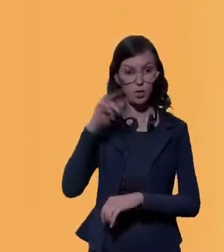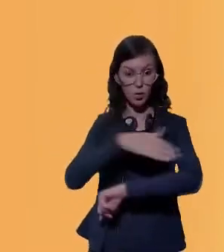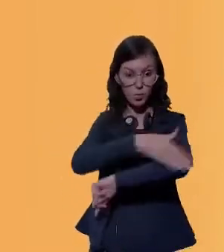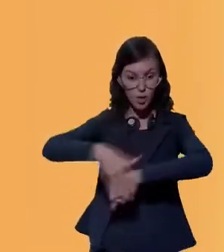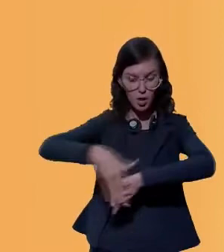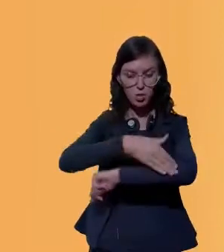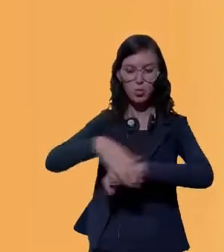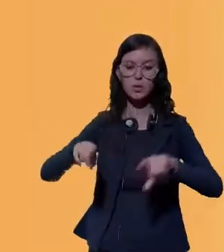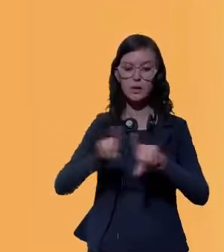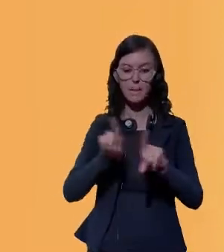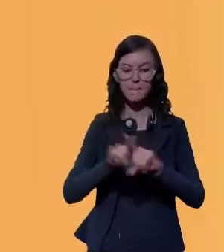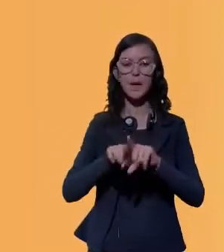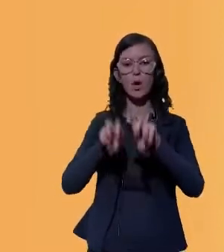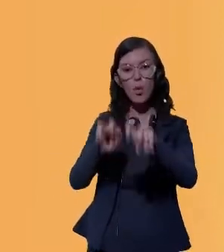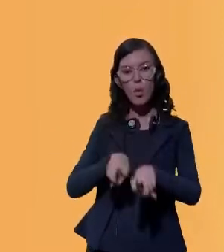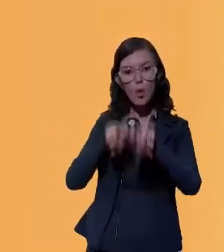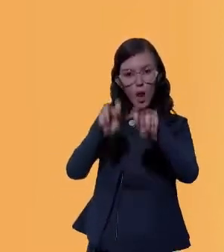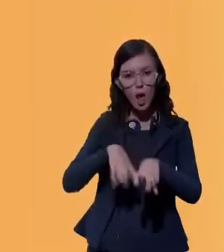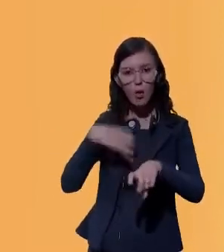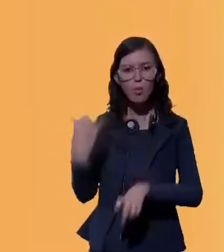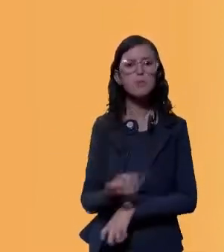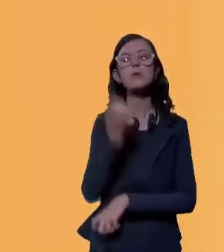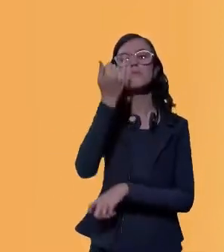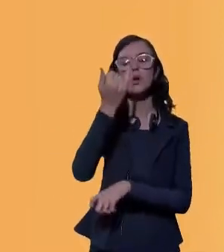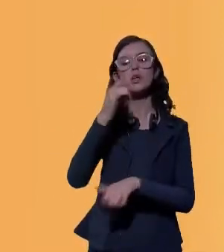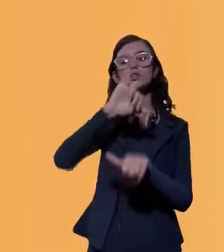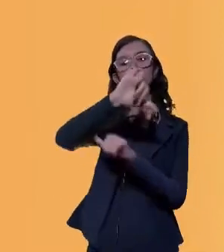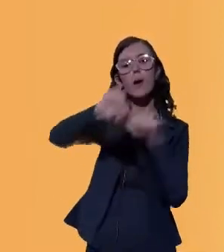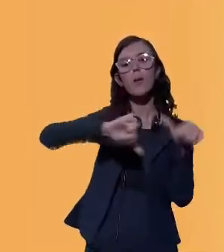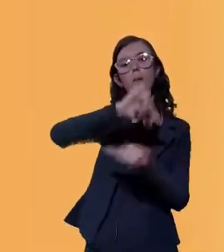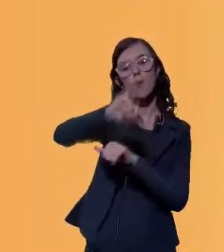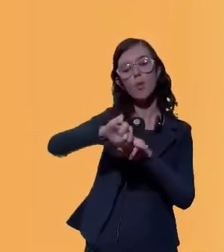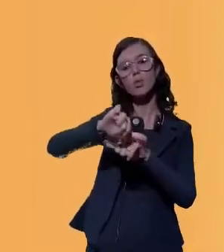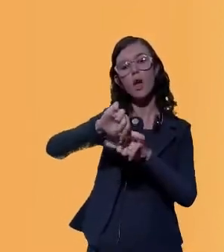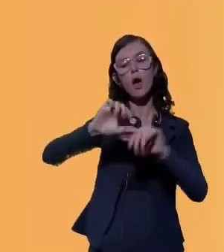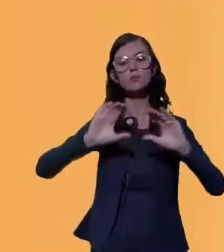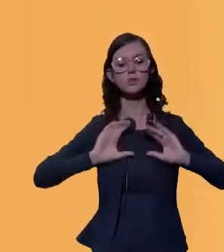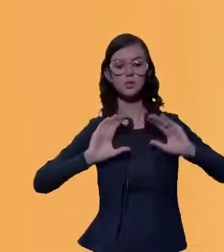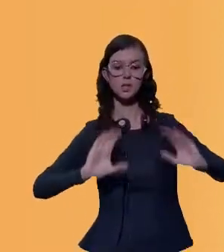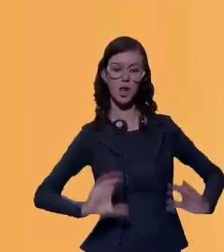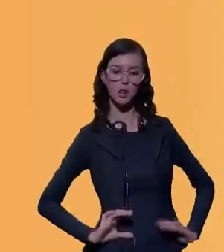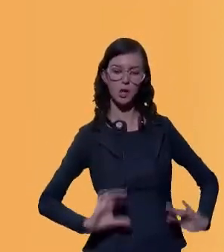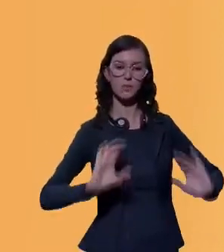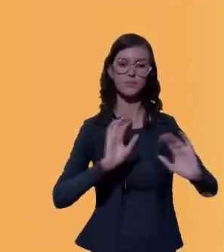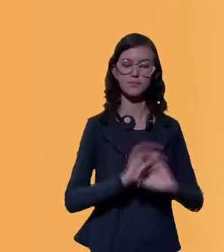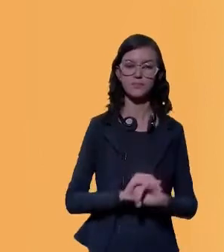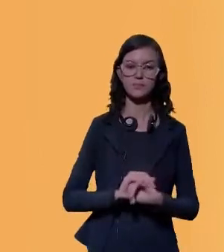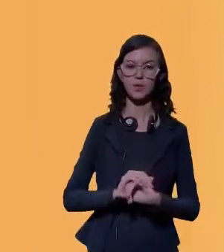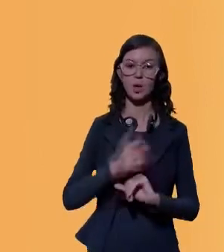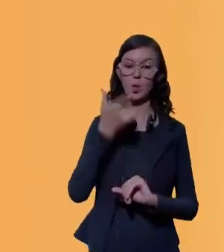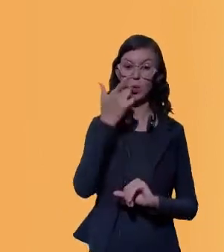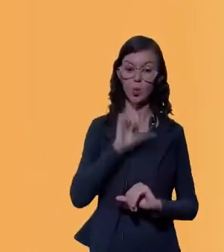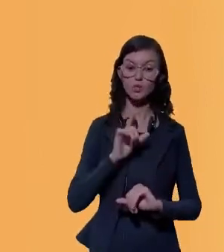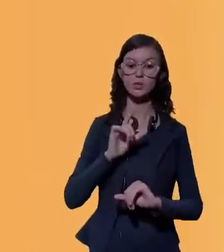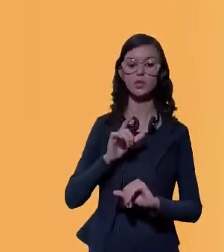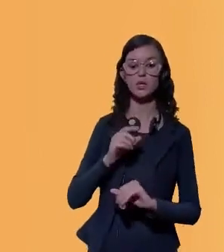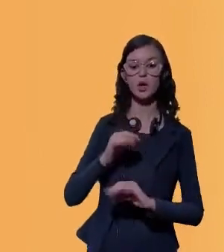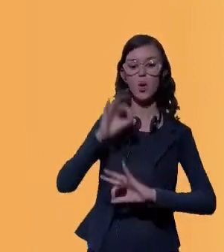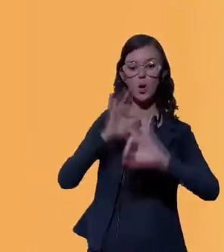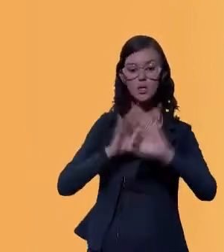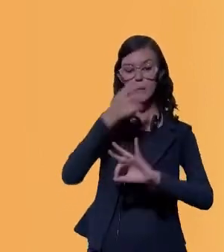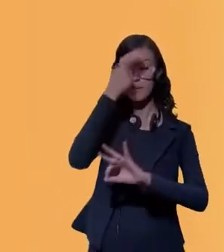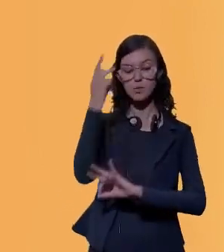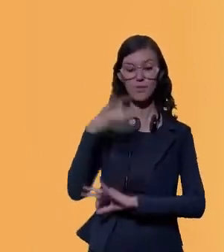extremamente necessário para transformarem cidadãos, bancarizar a população da